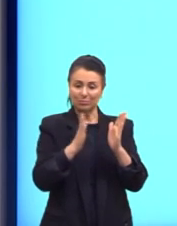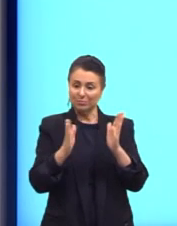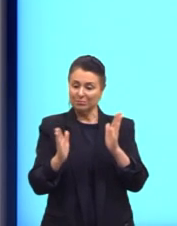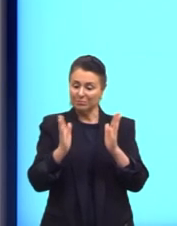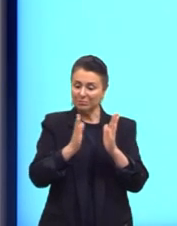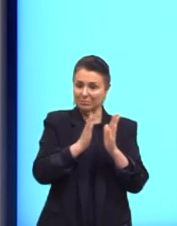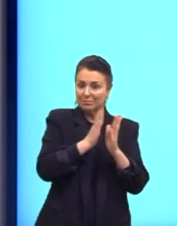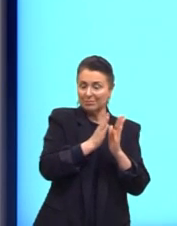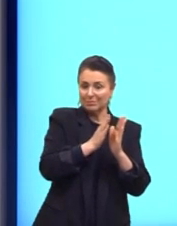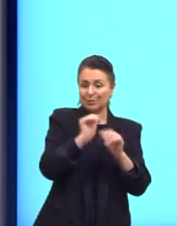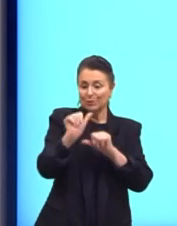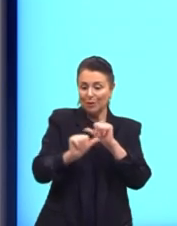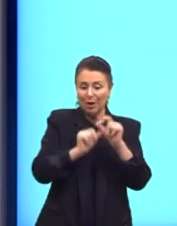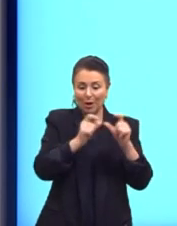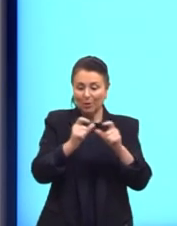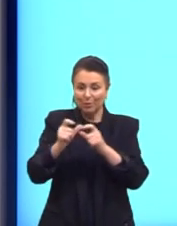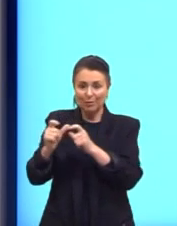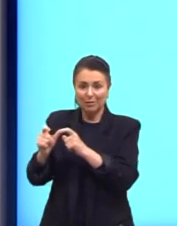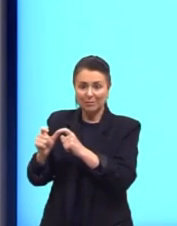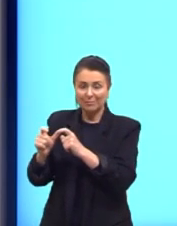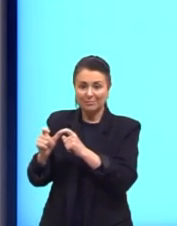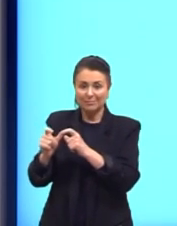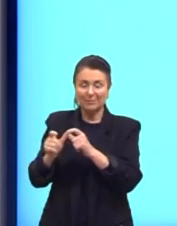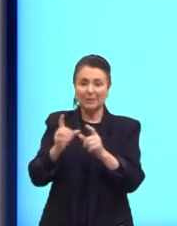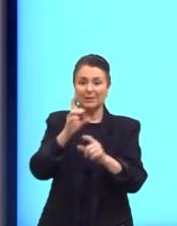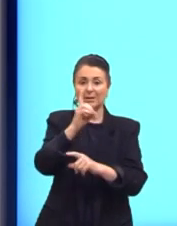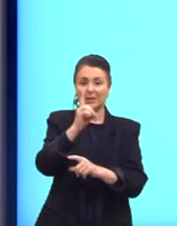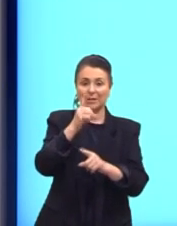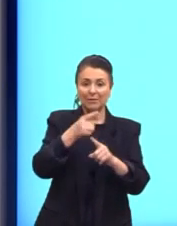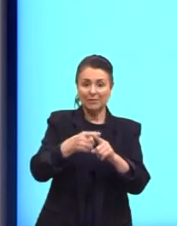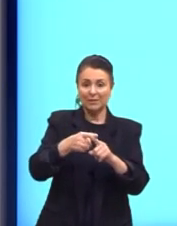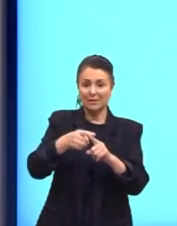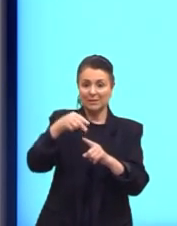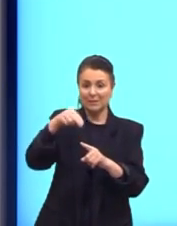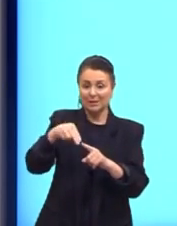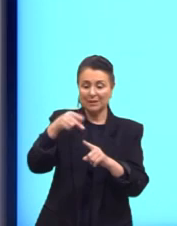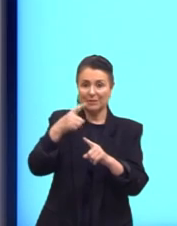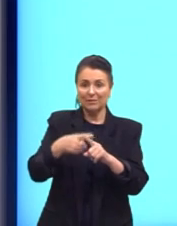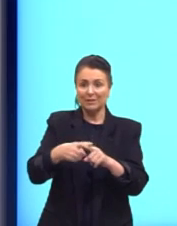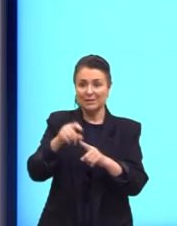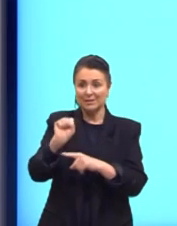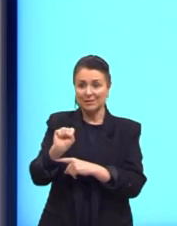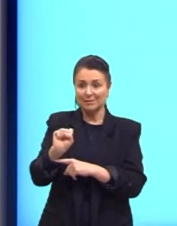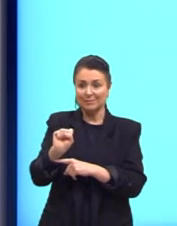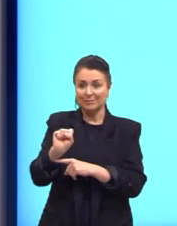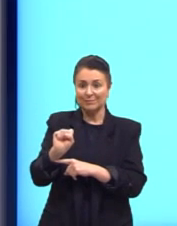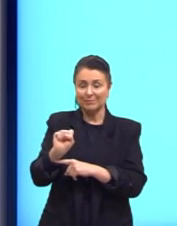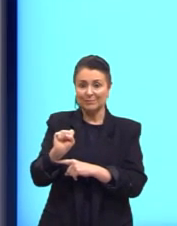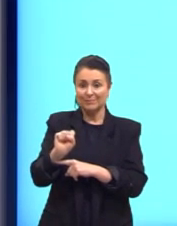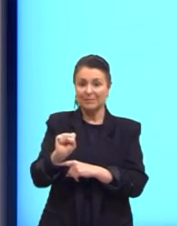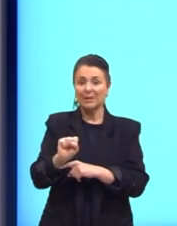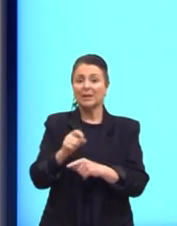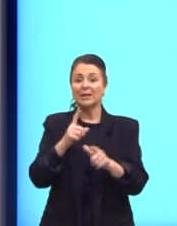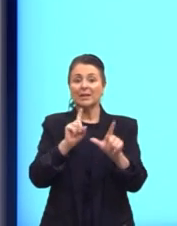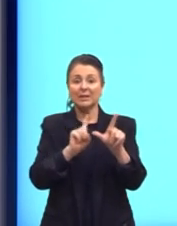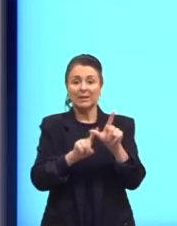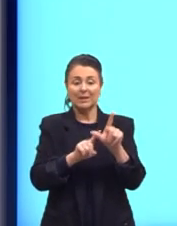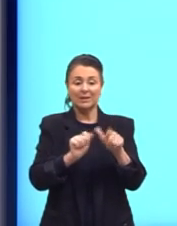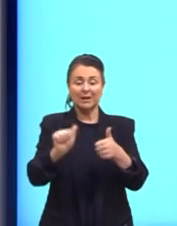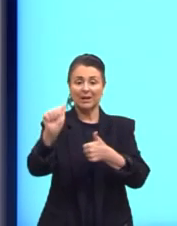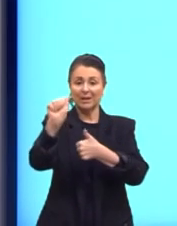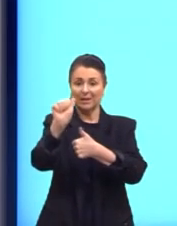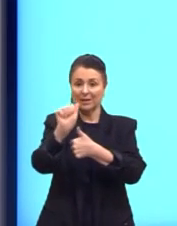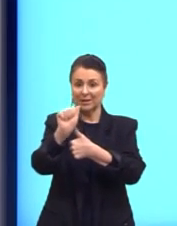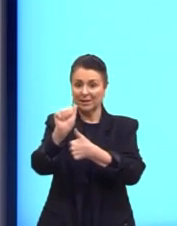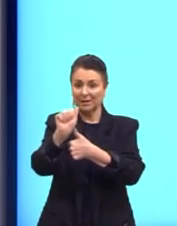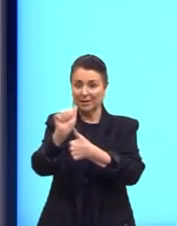da multiplicação. Chegando em D vezes N vezes S. Que aí seria a alternativa letra A. Então,